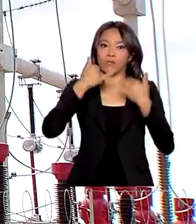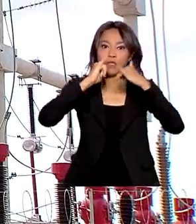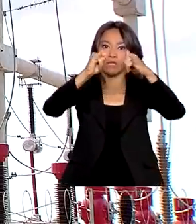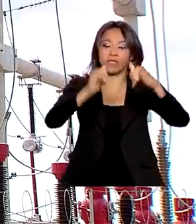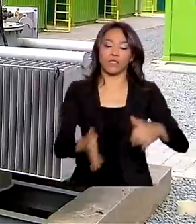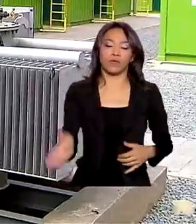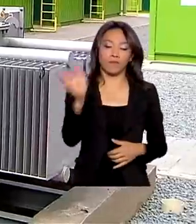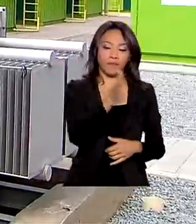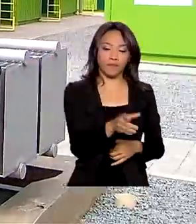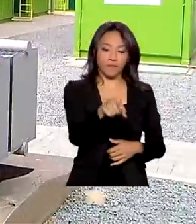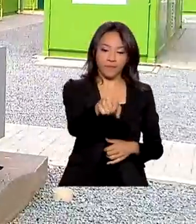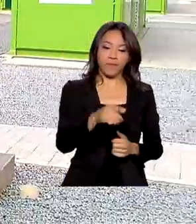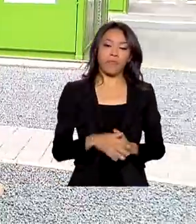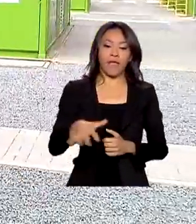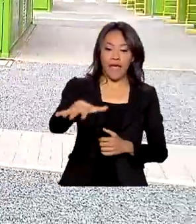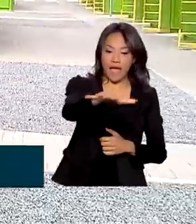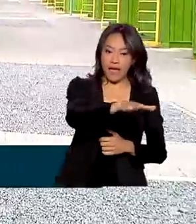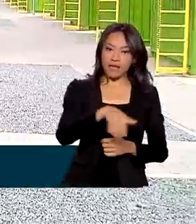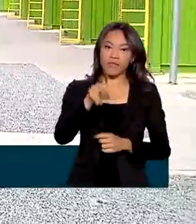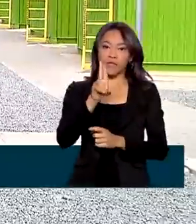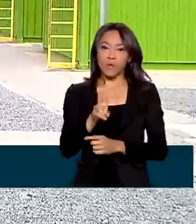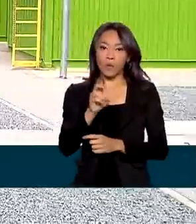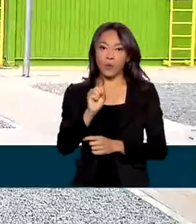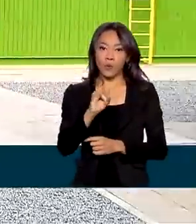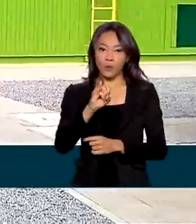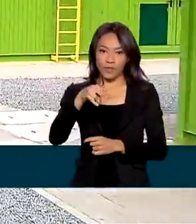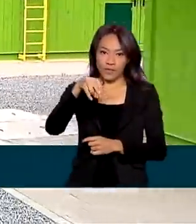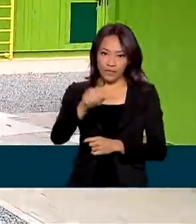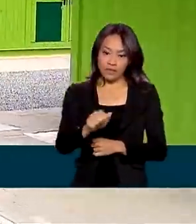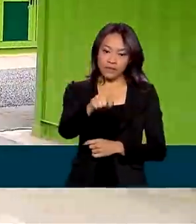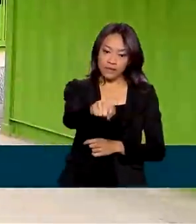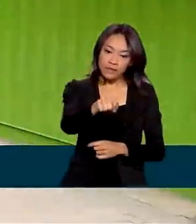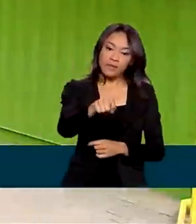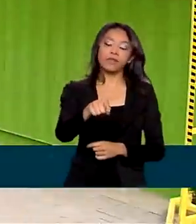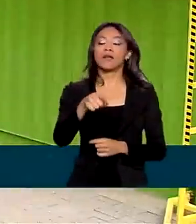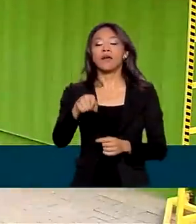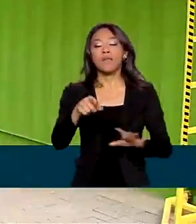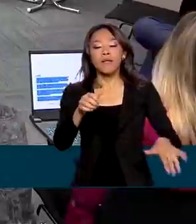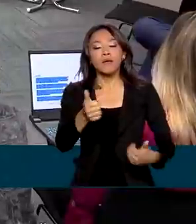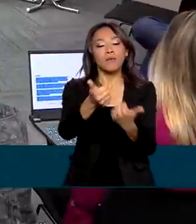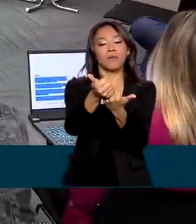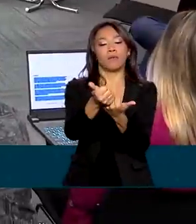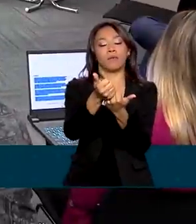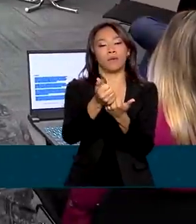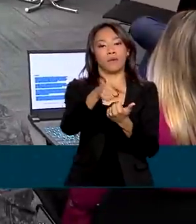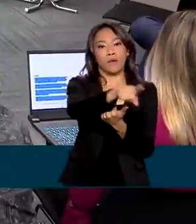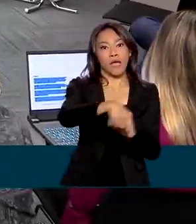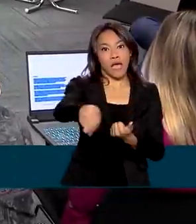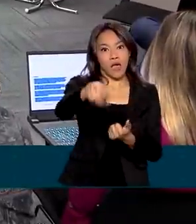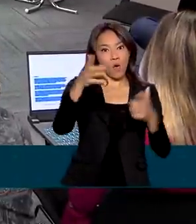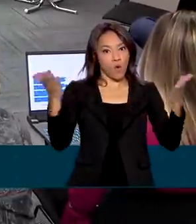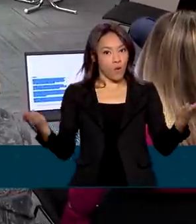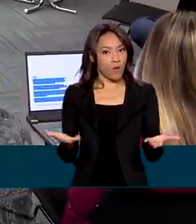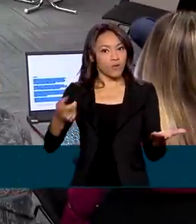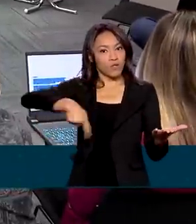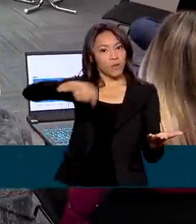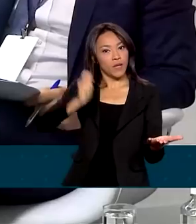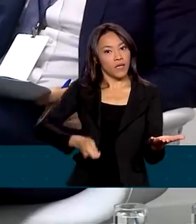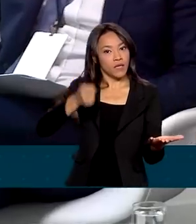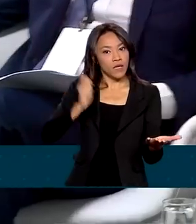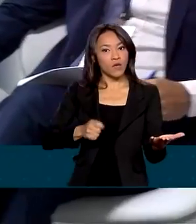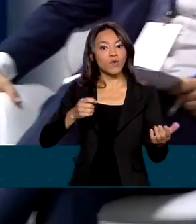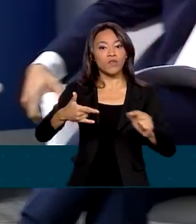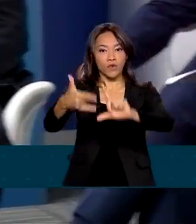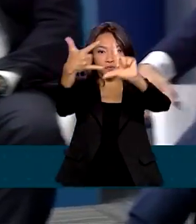Energia gerada por usinas termoelétricas para dar mais segurança ao sistema integrado do país. No leilão realizado hoje, de forma online,